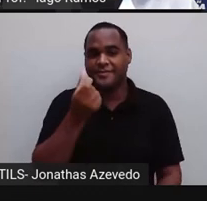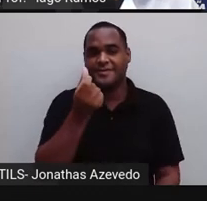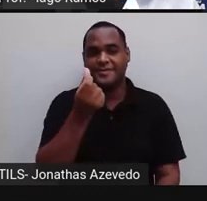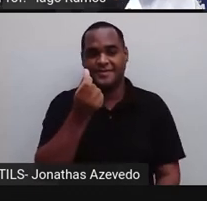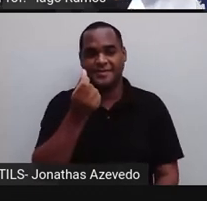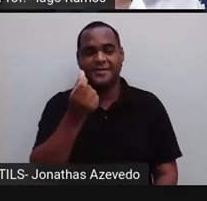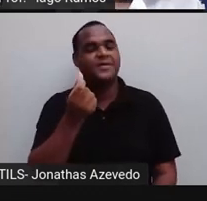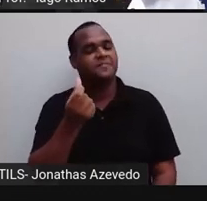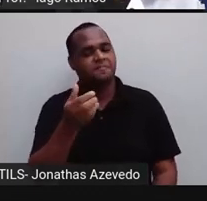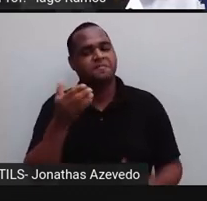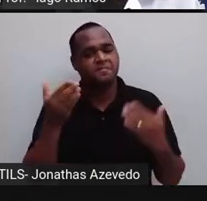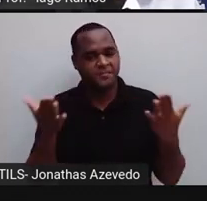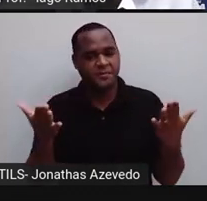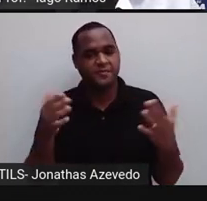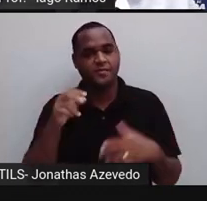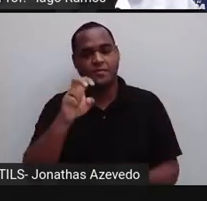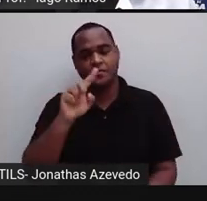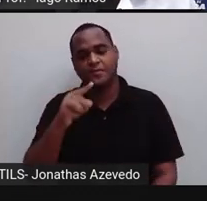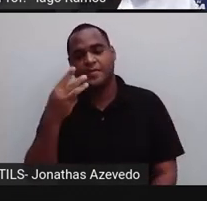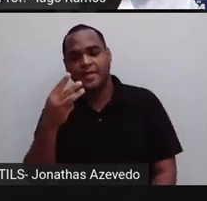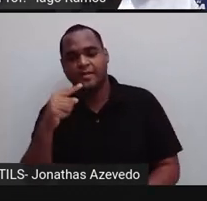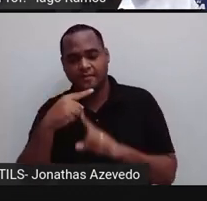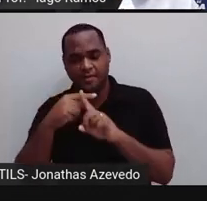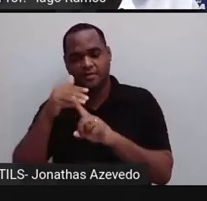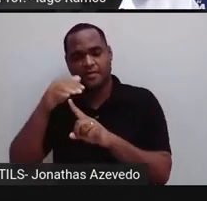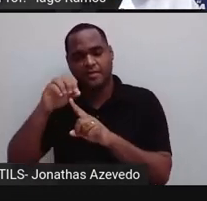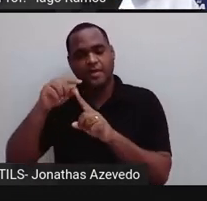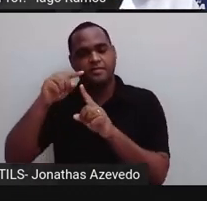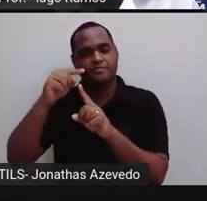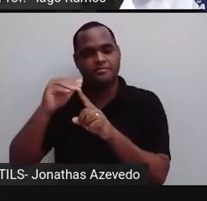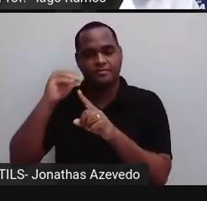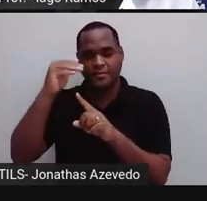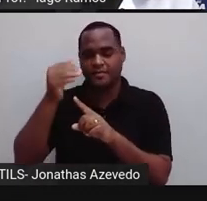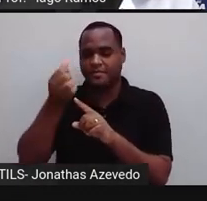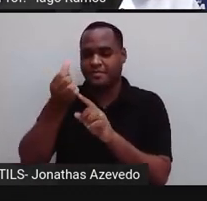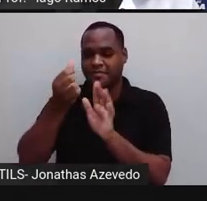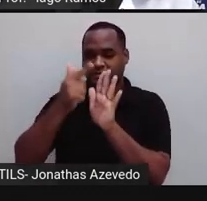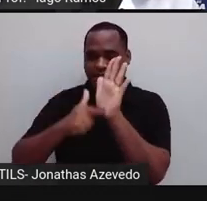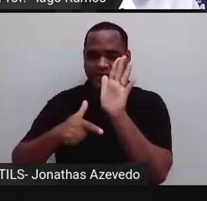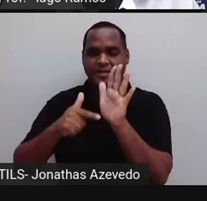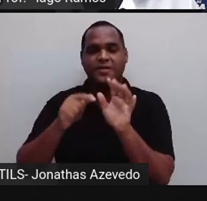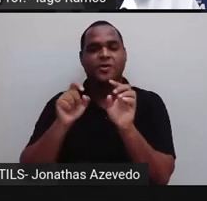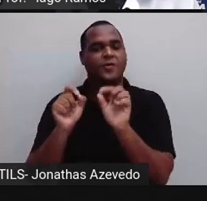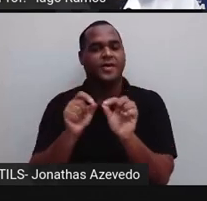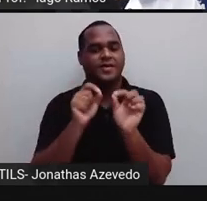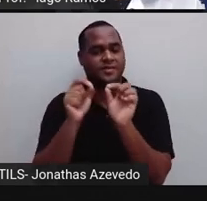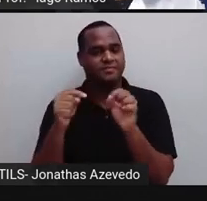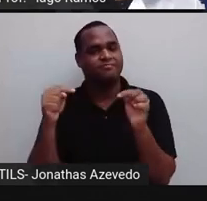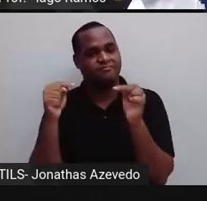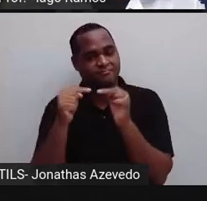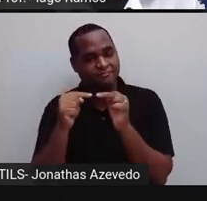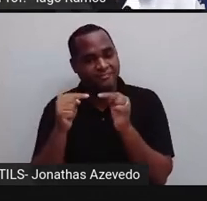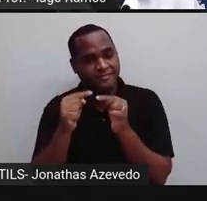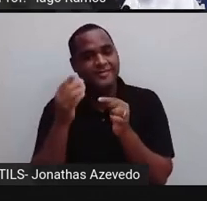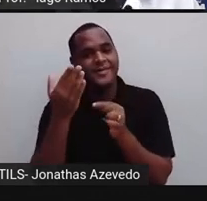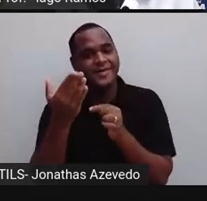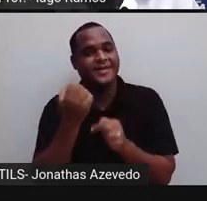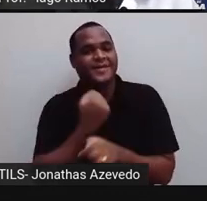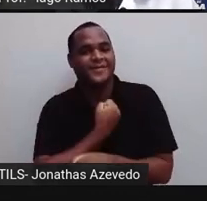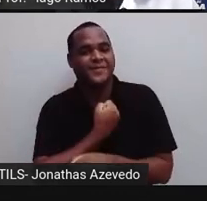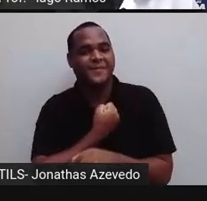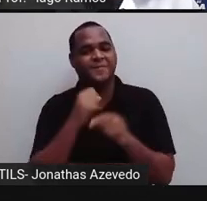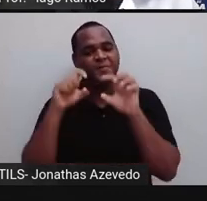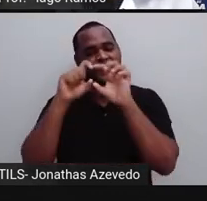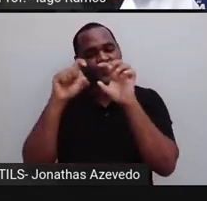Então, 5,3 vezes 10 elevado a menos 6 é aquele número, né, escrito,